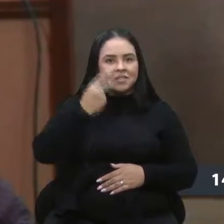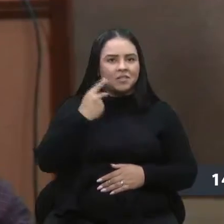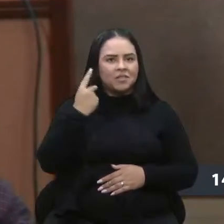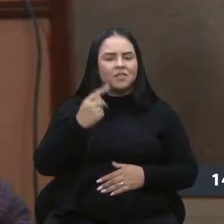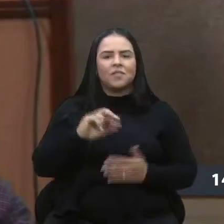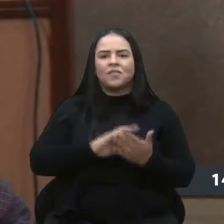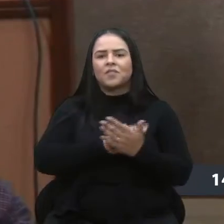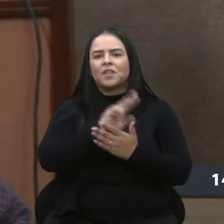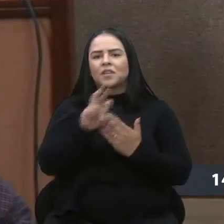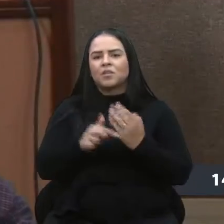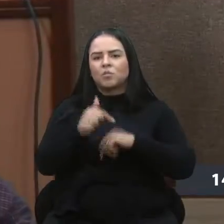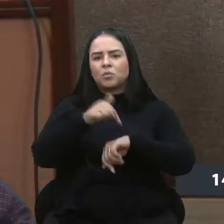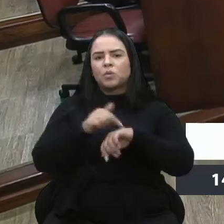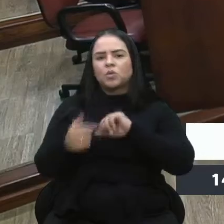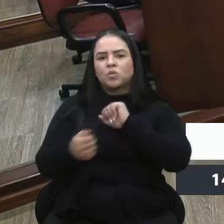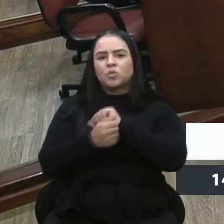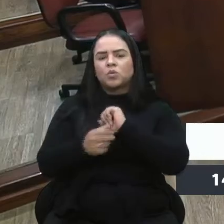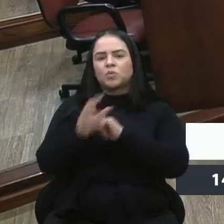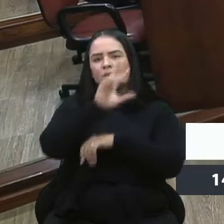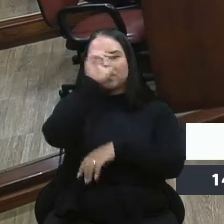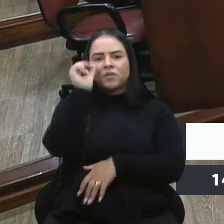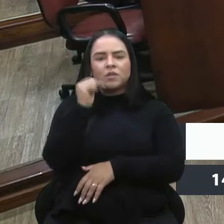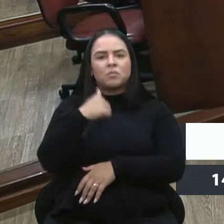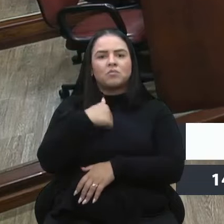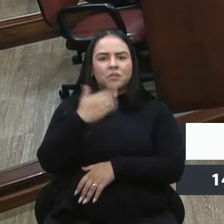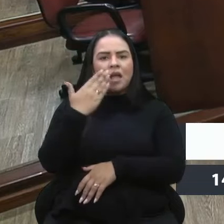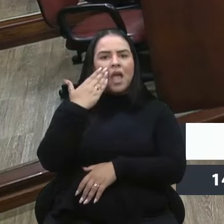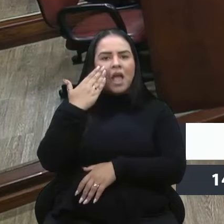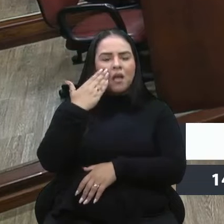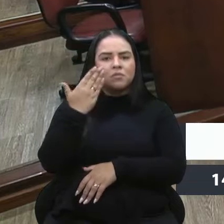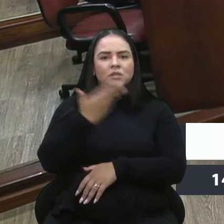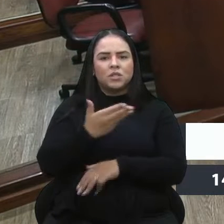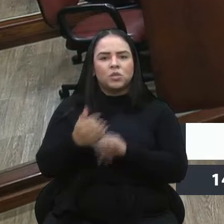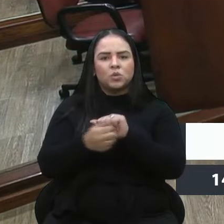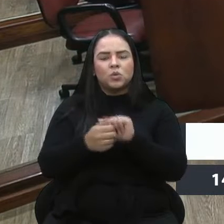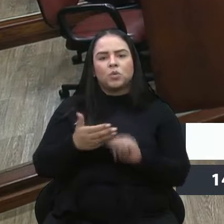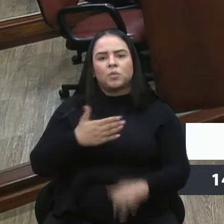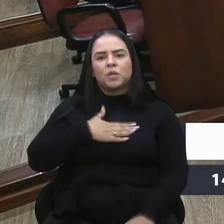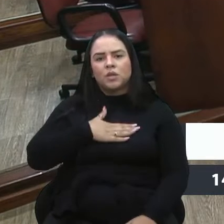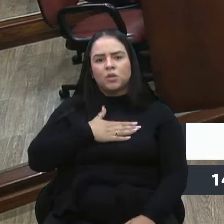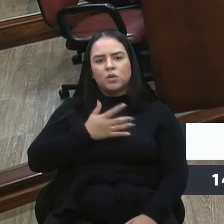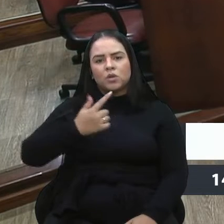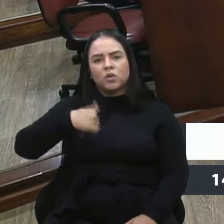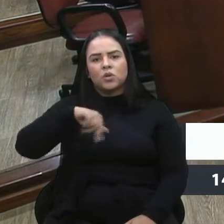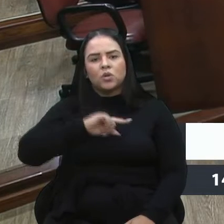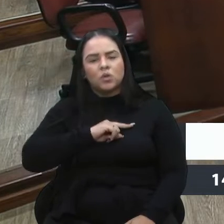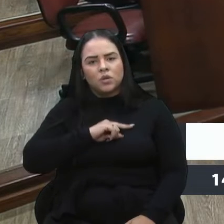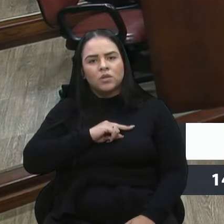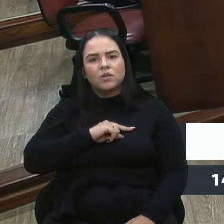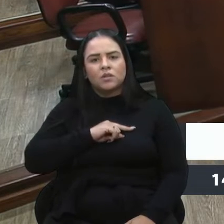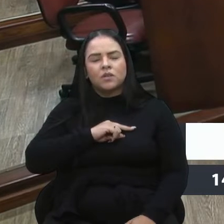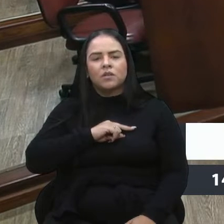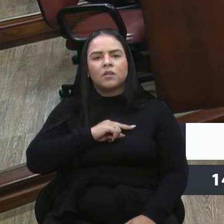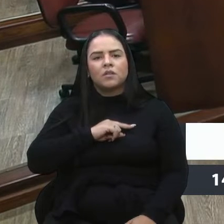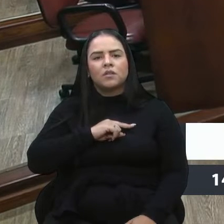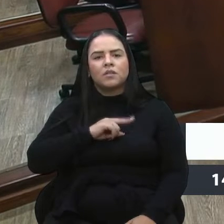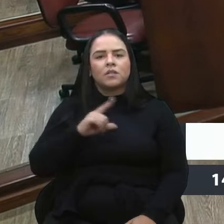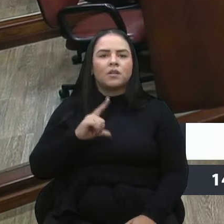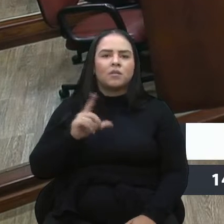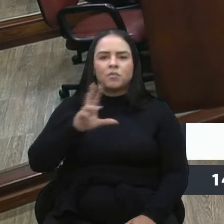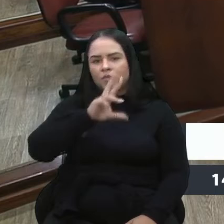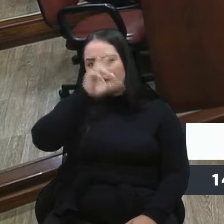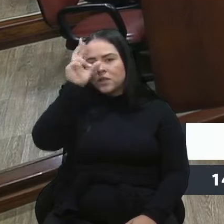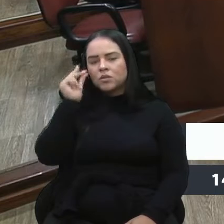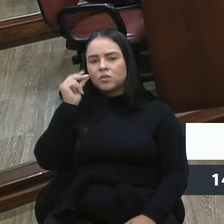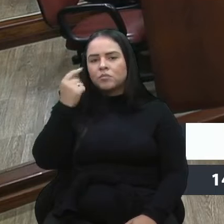várias vezes junto ao prefeito, eu sou testemunho, o senhor também junto comigo, de que a gente colocava para o prefeito a